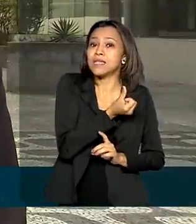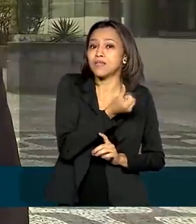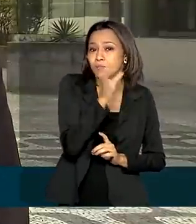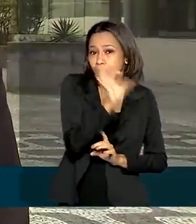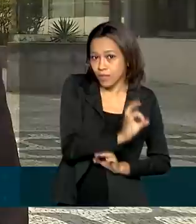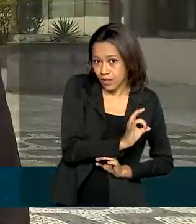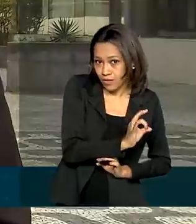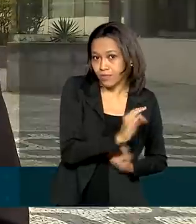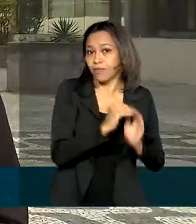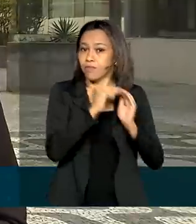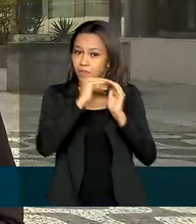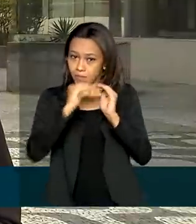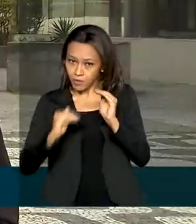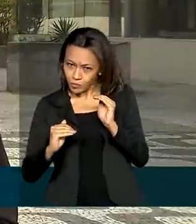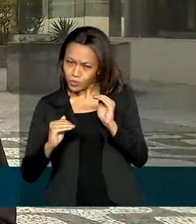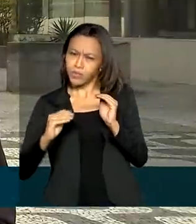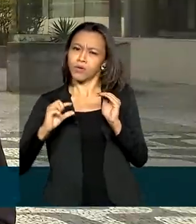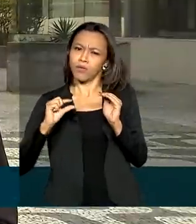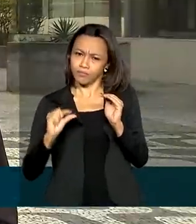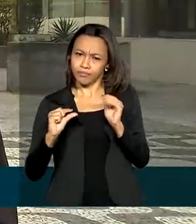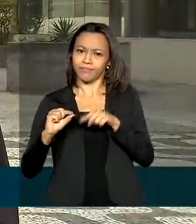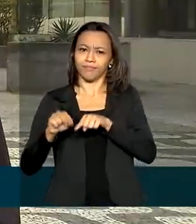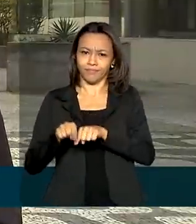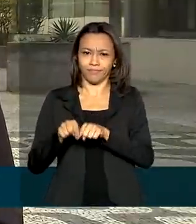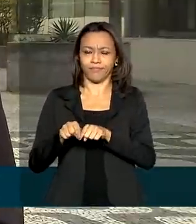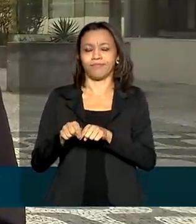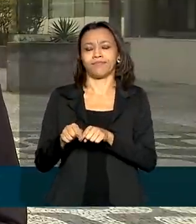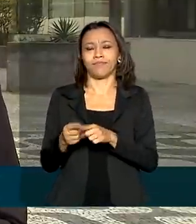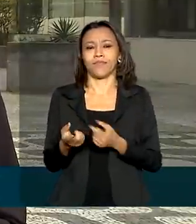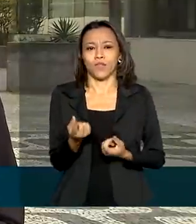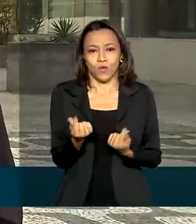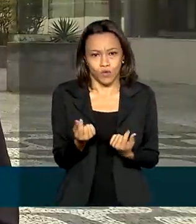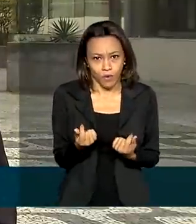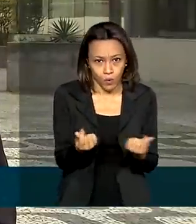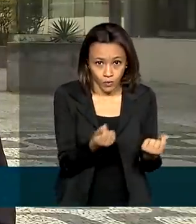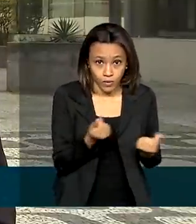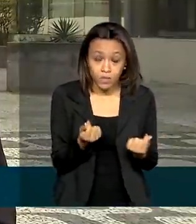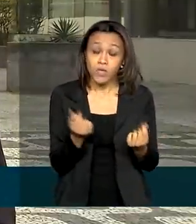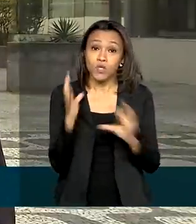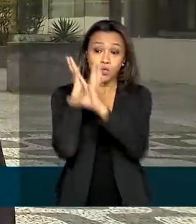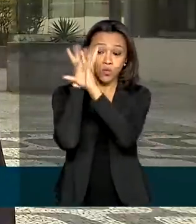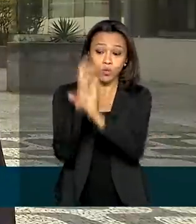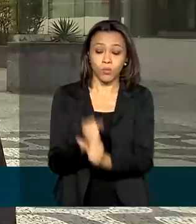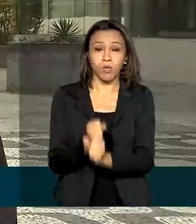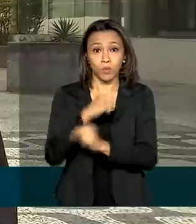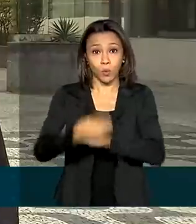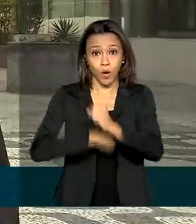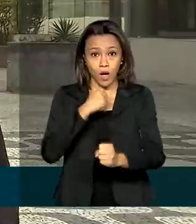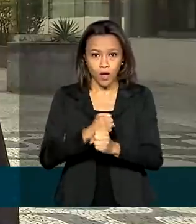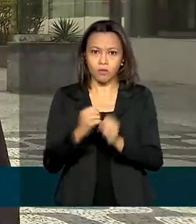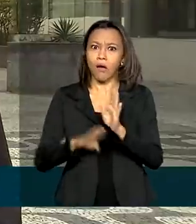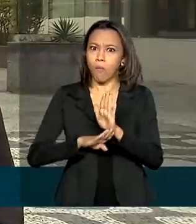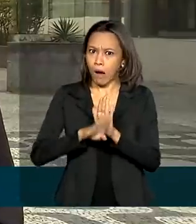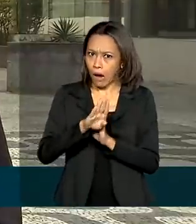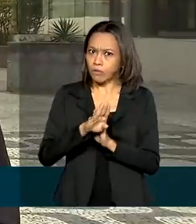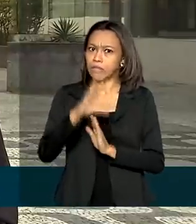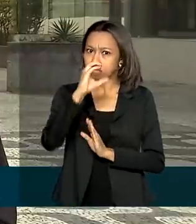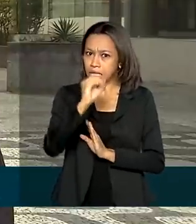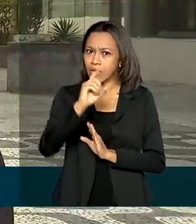Na prática, o aconteceu foi uma diminuição da pressão sobre os preços. No acumulado do ano, a inflação registra uma alta de 0